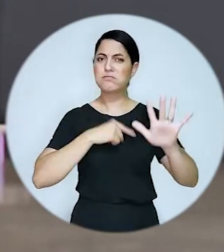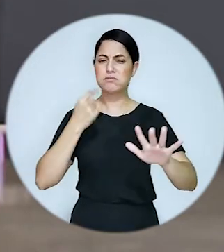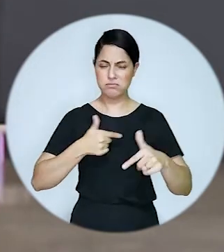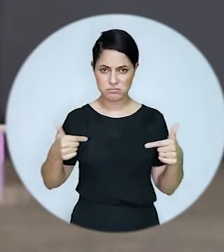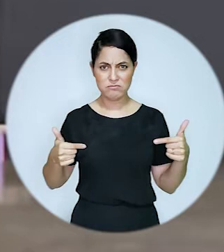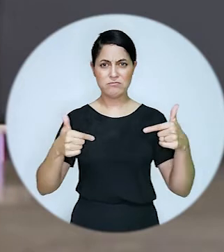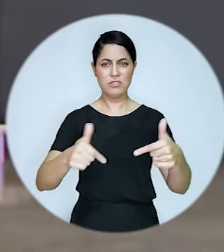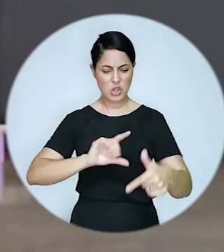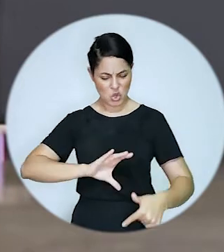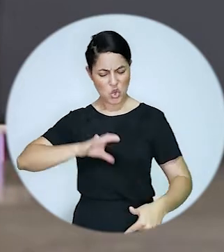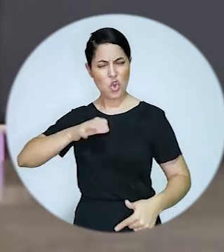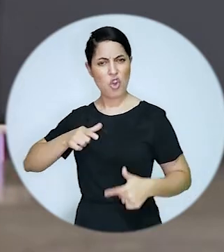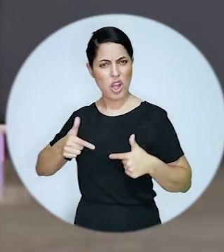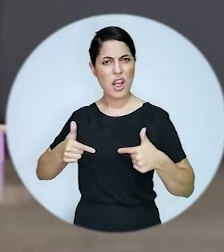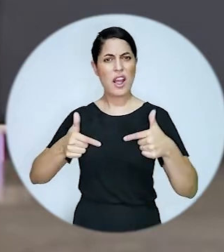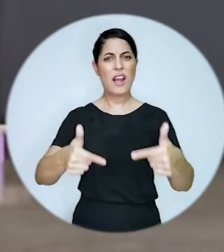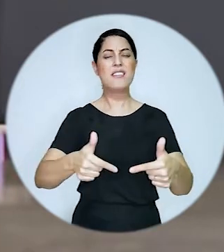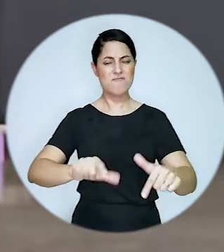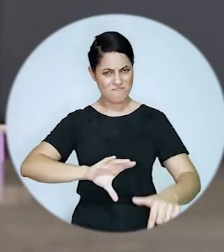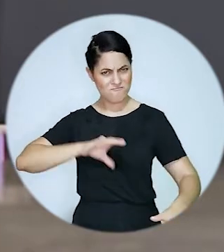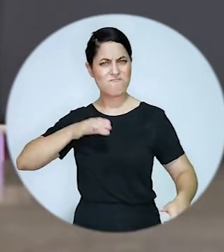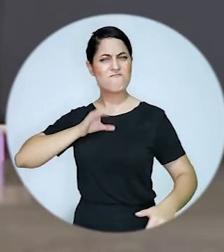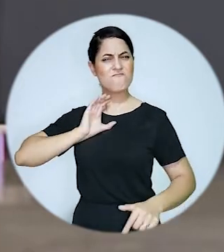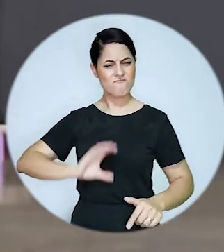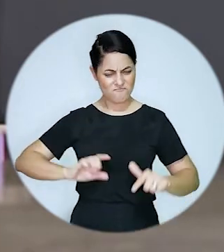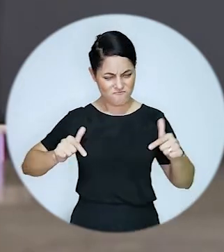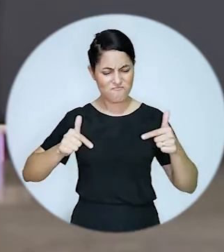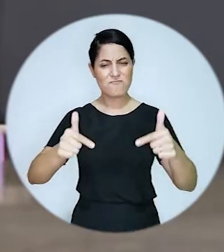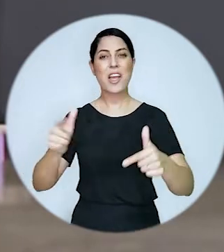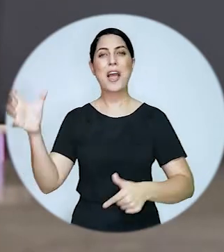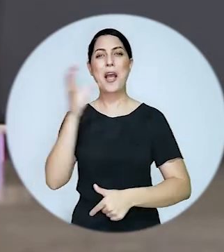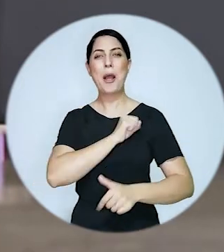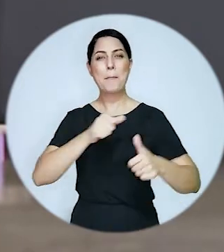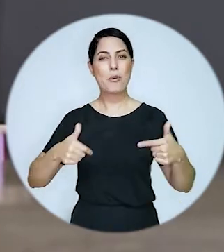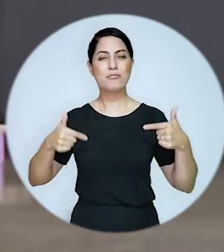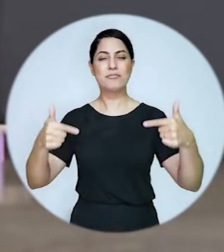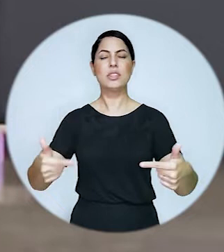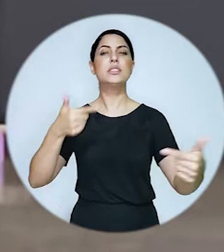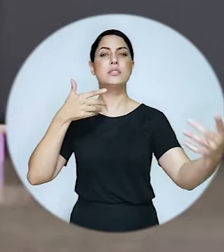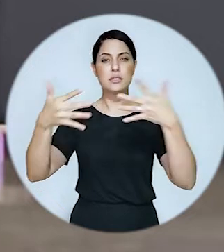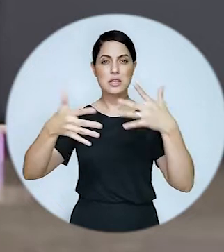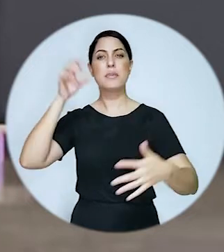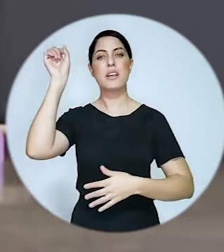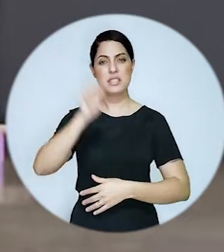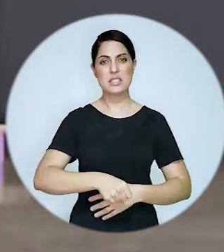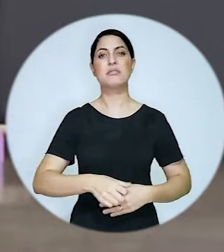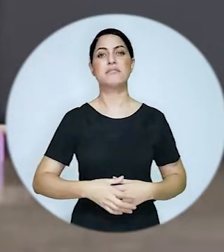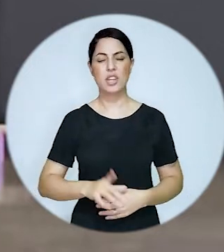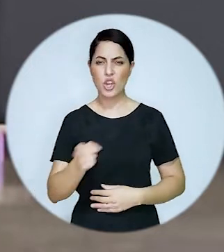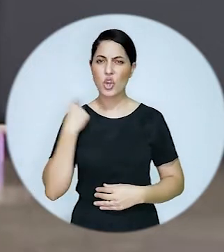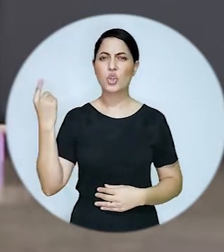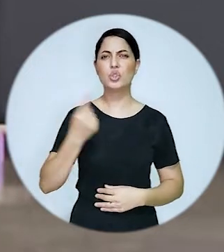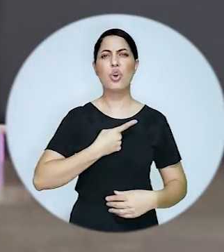transparentes. Devemos prosseguir com coragem, com coragem cívica e amor. E na transparência,